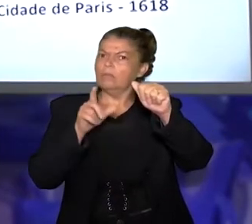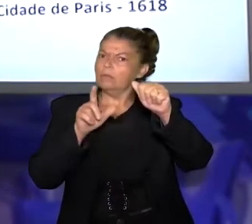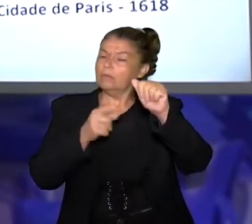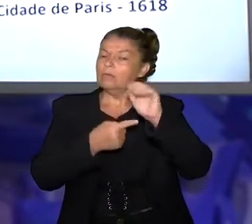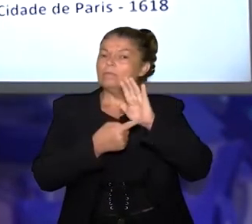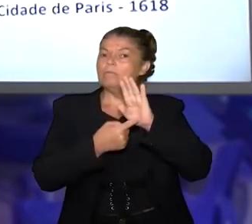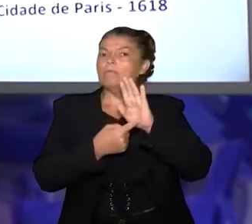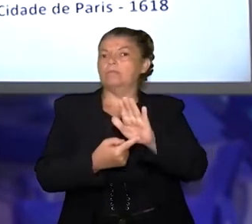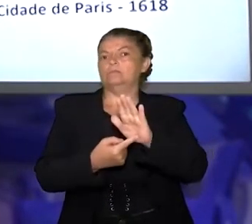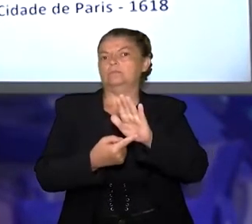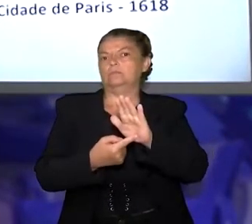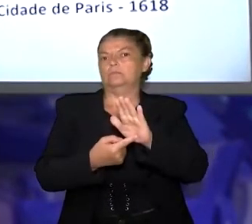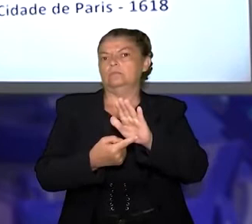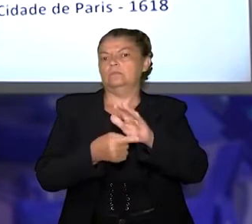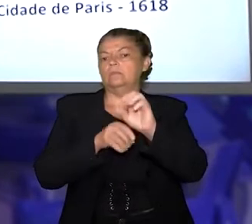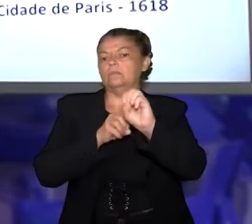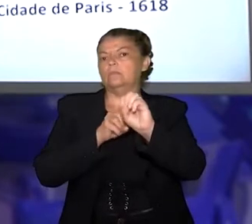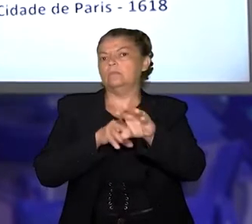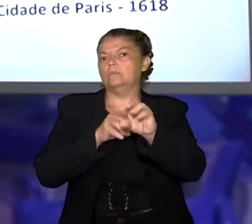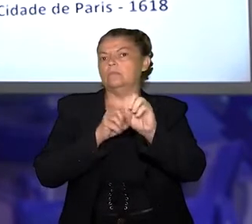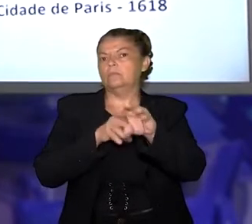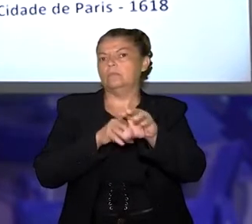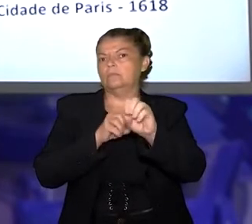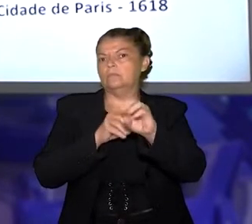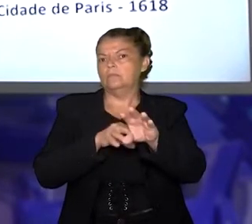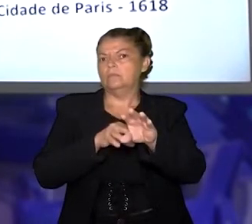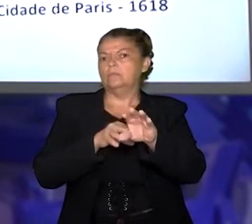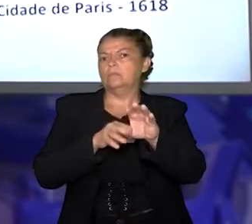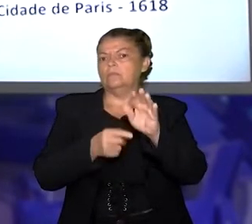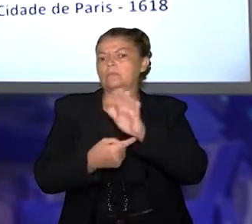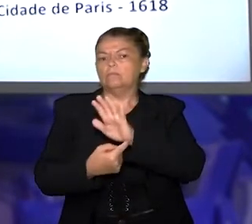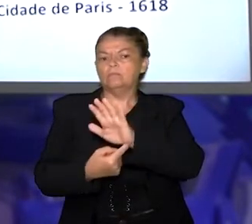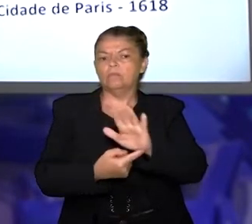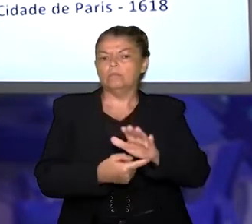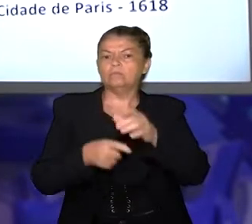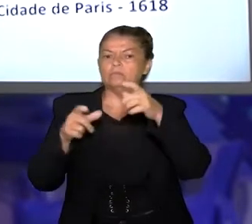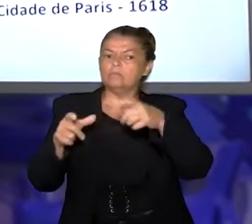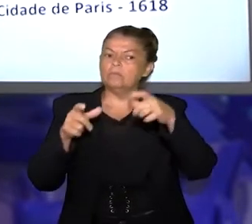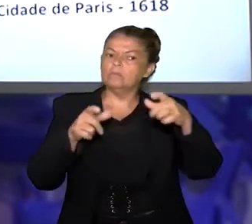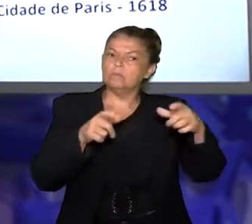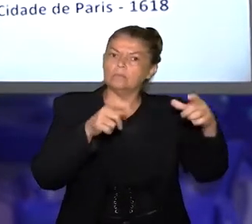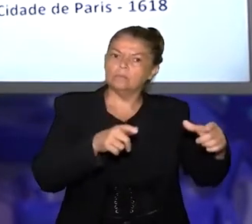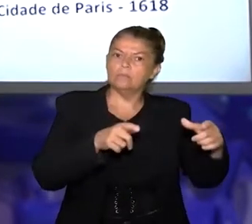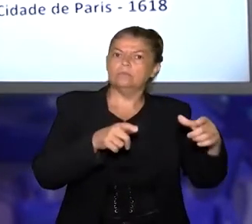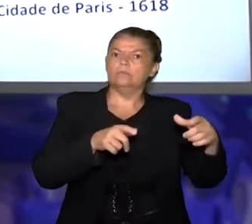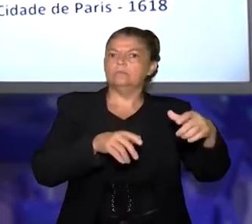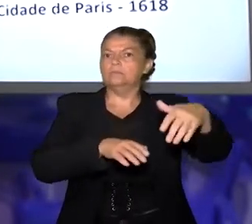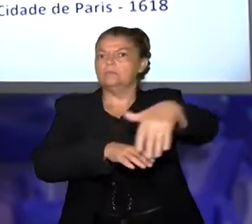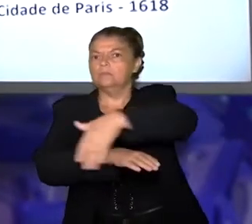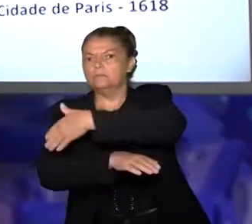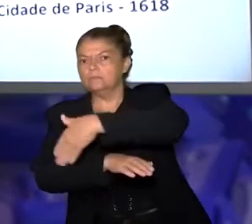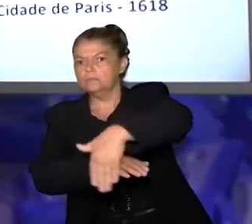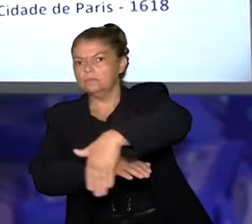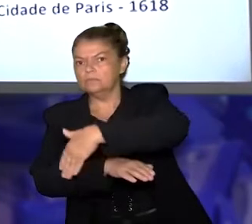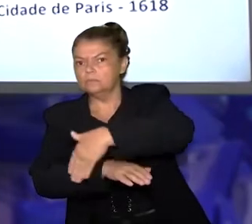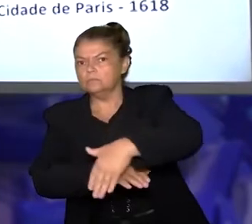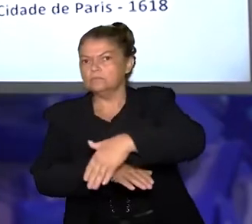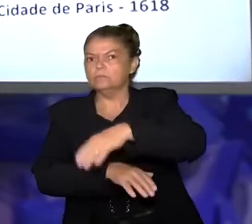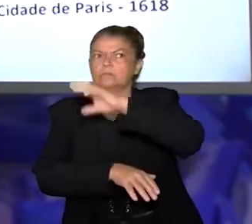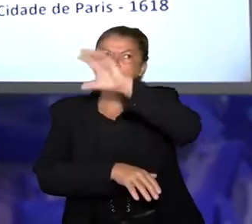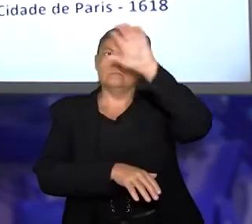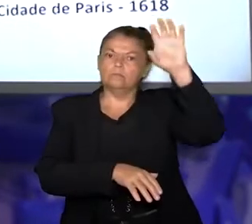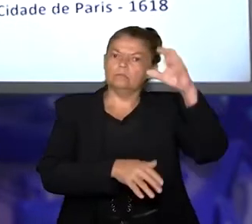seguido. Então esse mapa vai dar uma legenda, vai dar um título, ele vai dar um modelo a seguir.